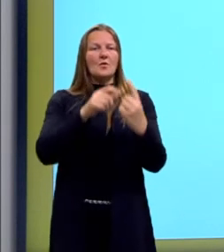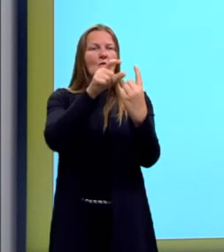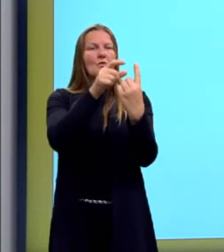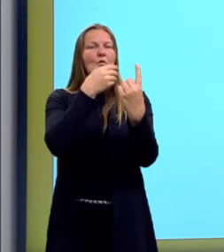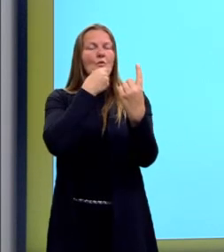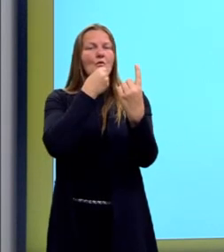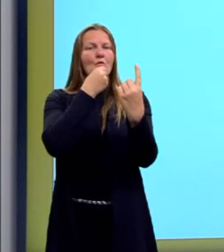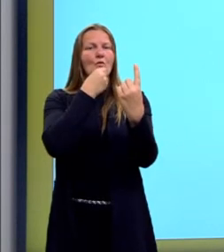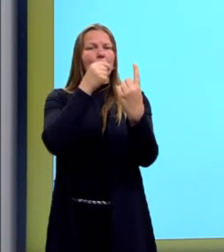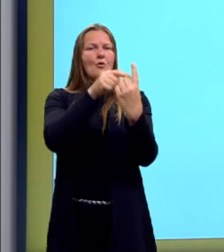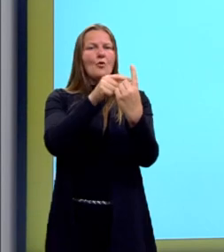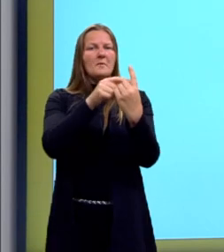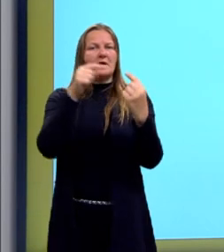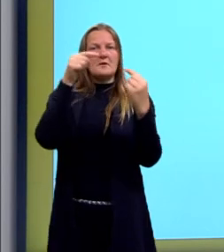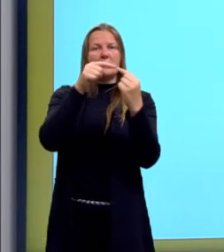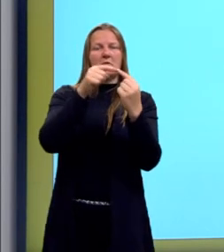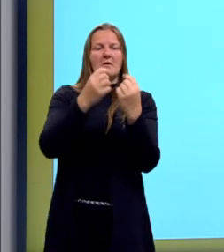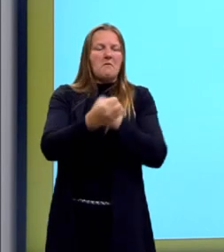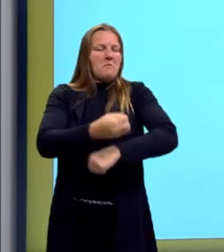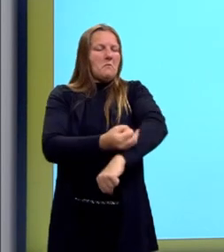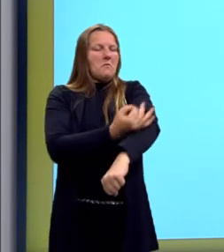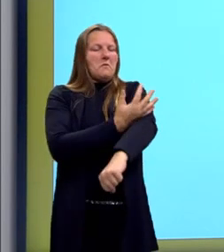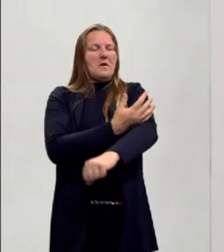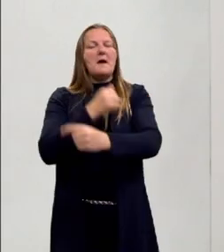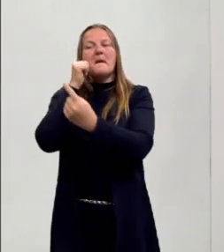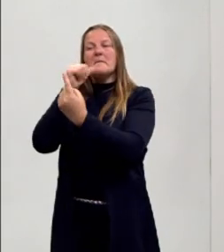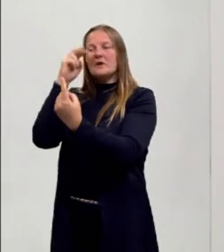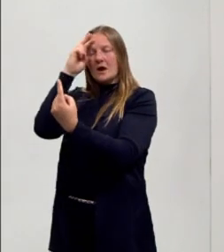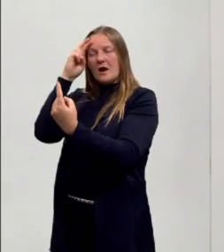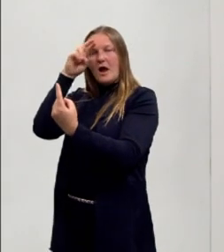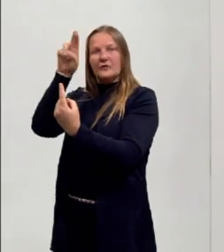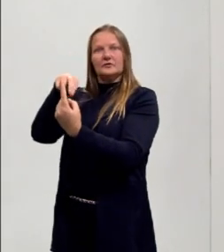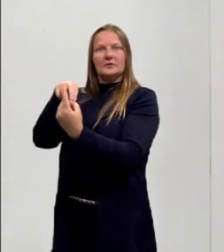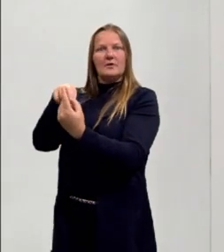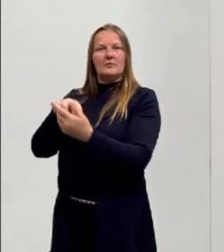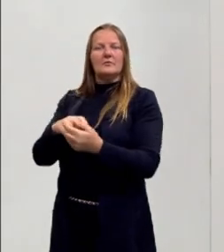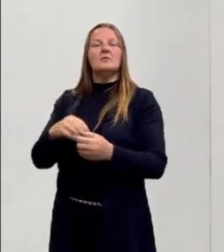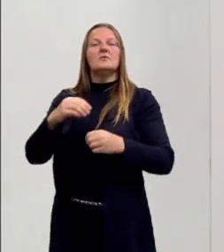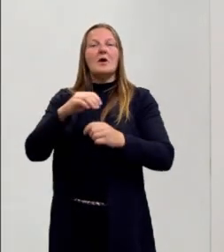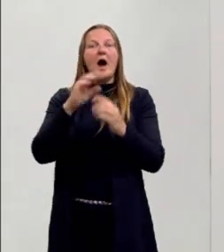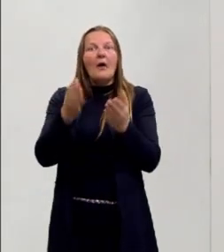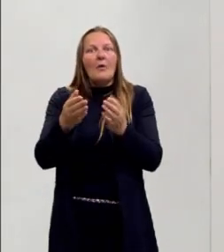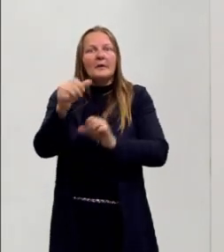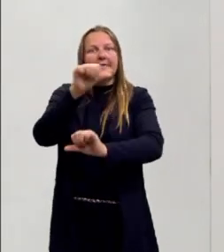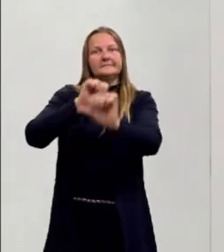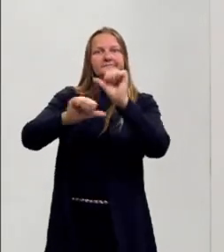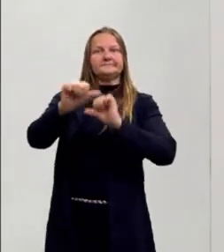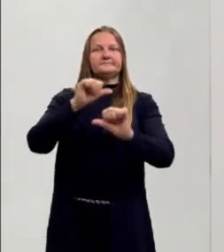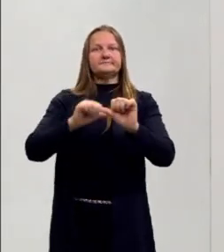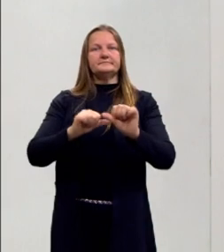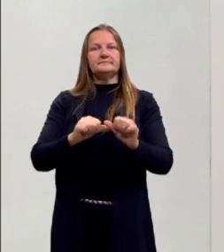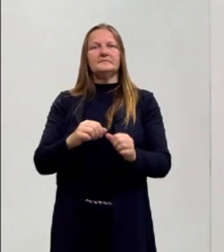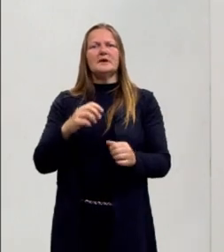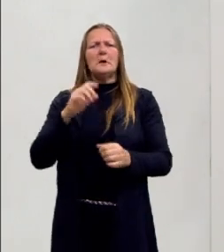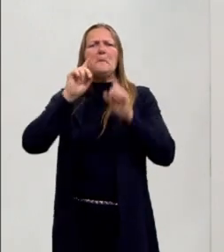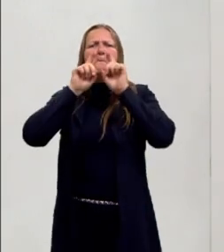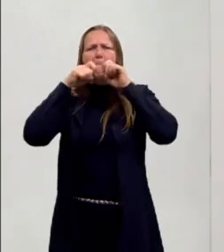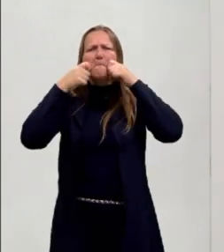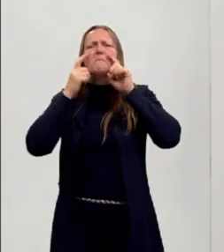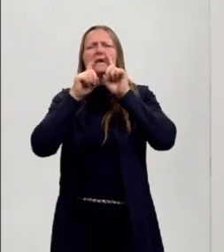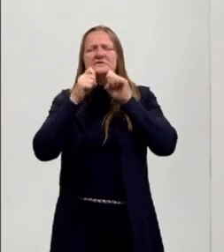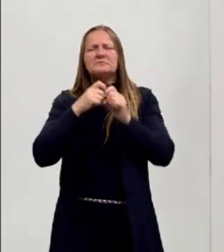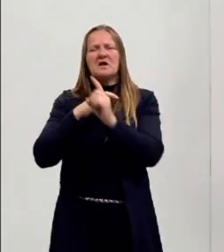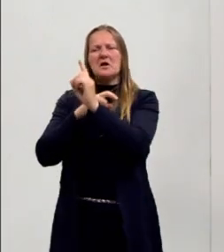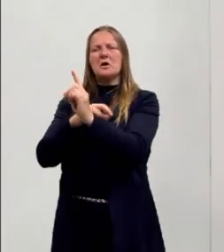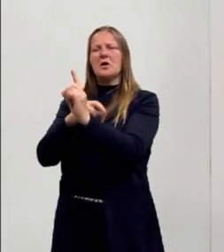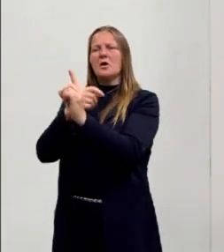é emotivo e a mulher é racional. No passado já se teve essa construção. Hoje em dia, quem ainda é muito machista, vai